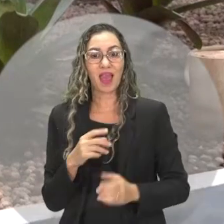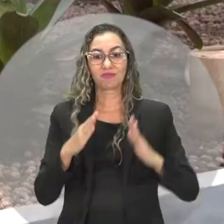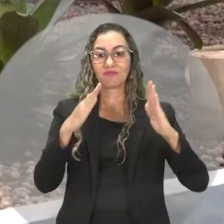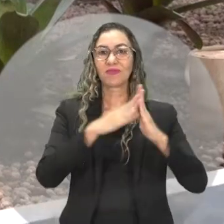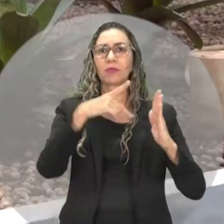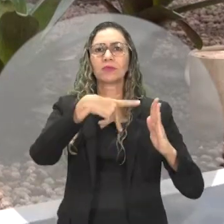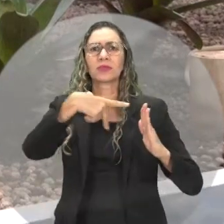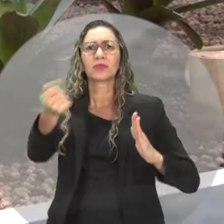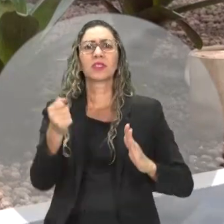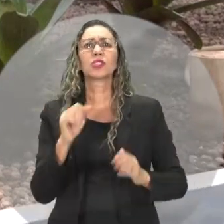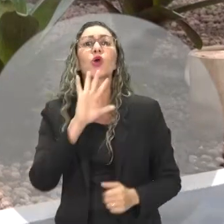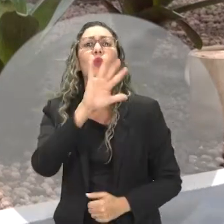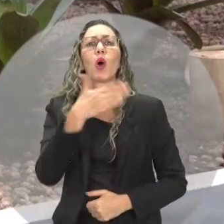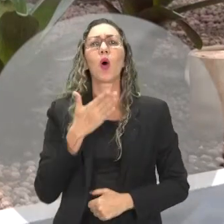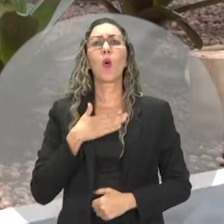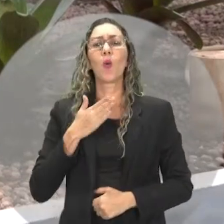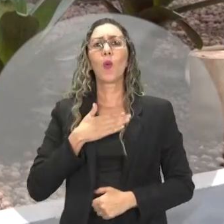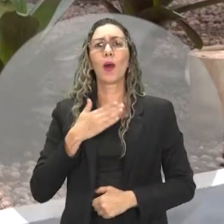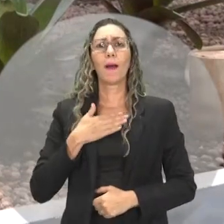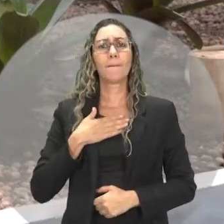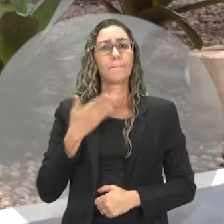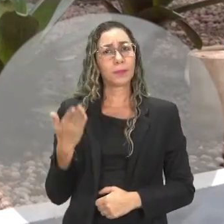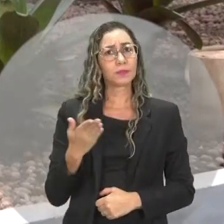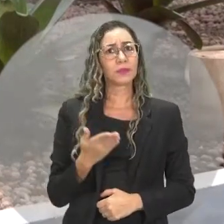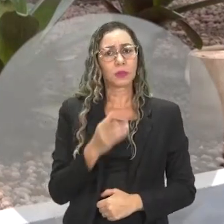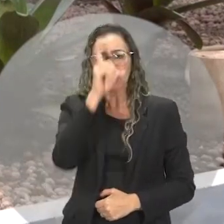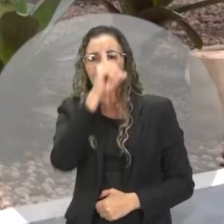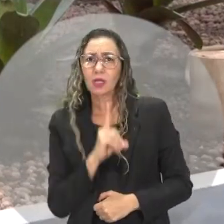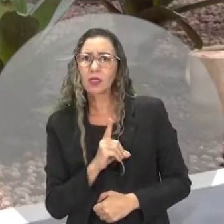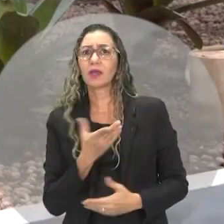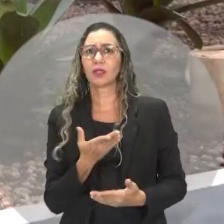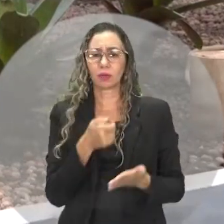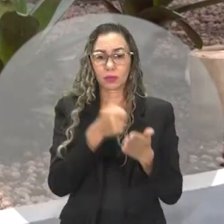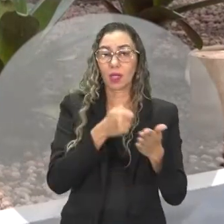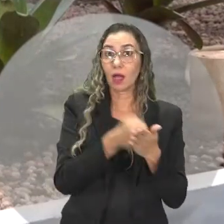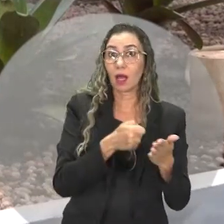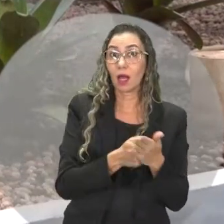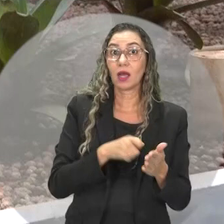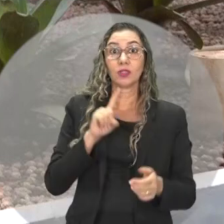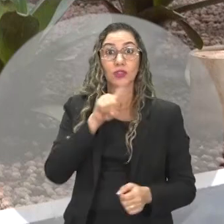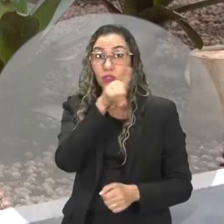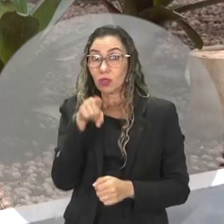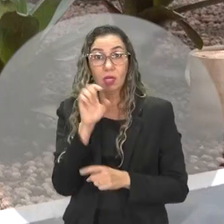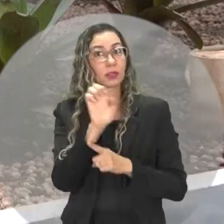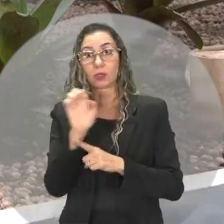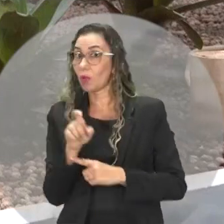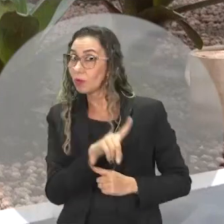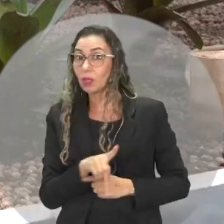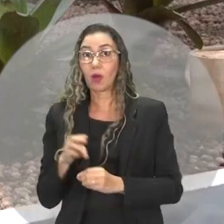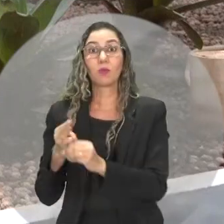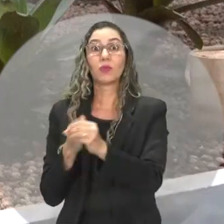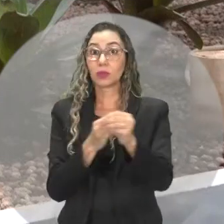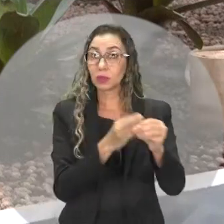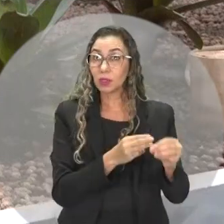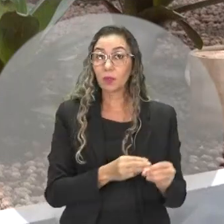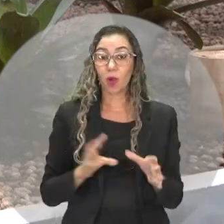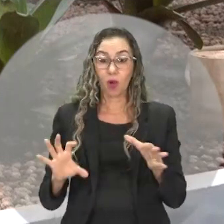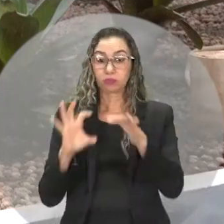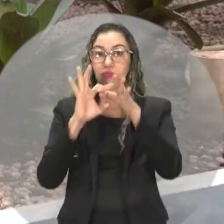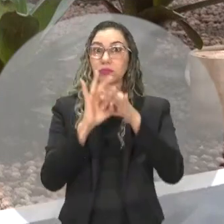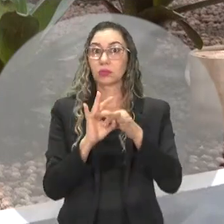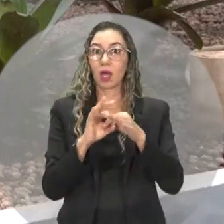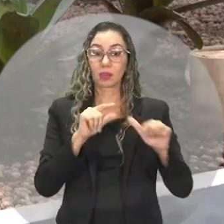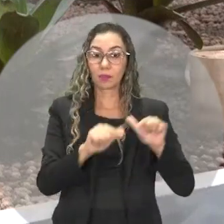esse não é um trabalho só do governo do estado. Nós precisamos trabalhar com os gestores municipais. Volto a falar, se o município e os estados trabalham em